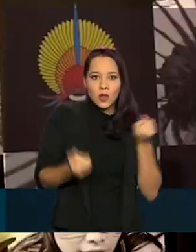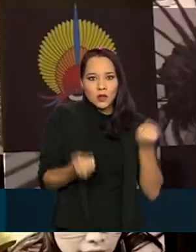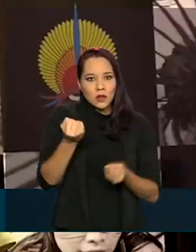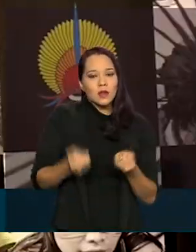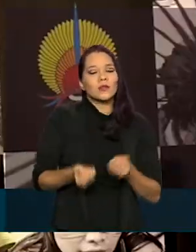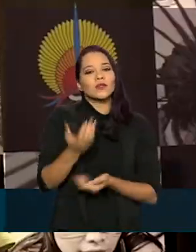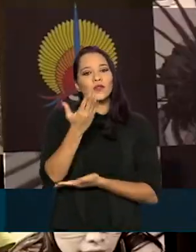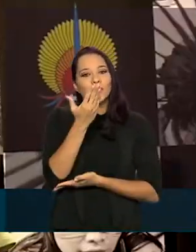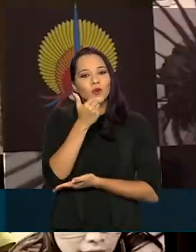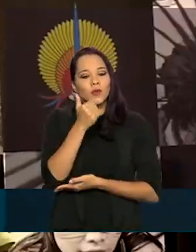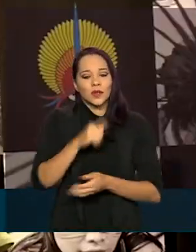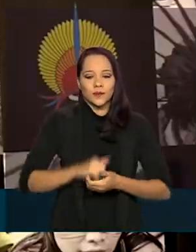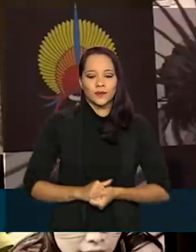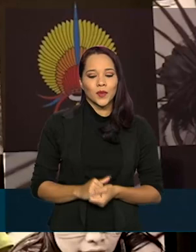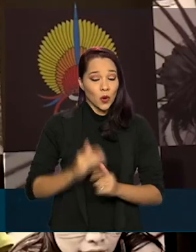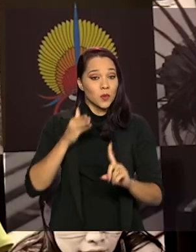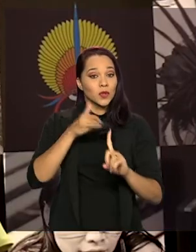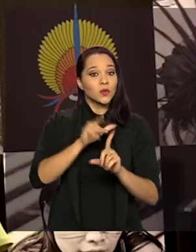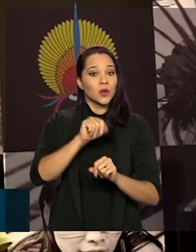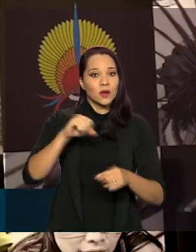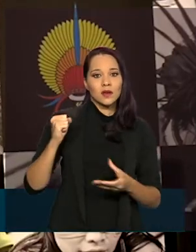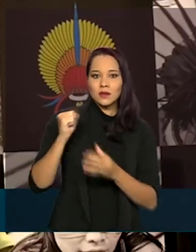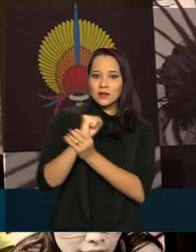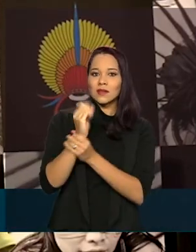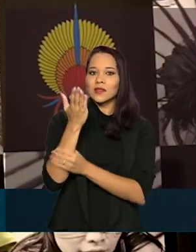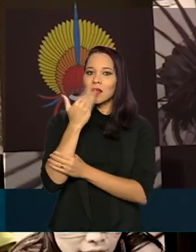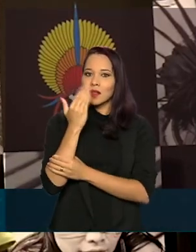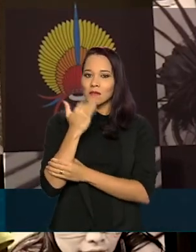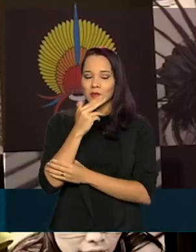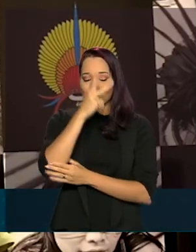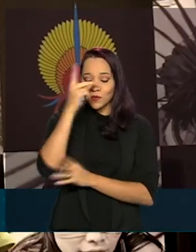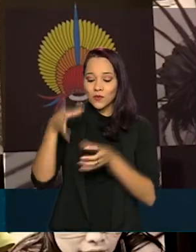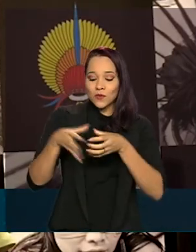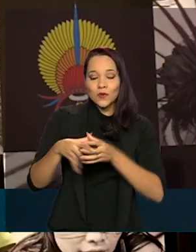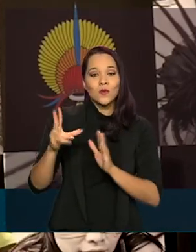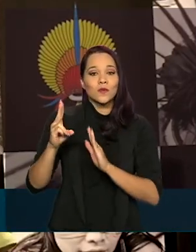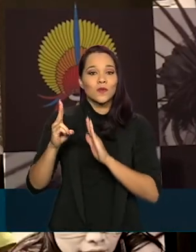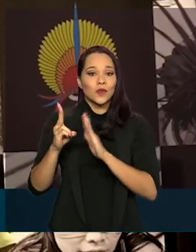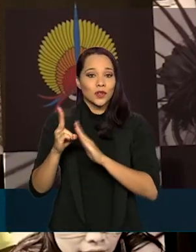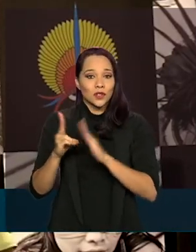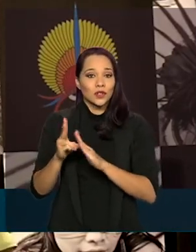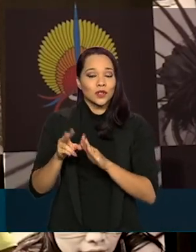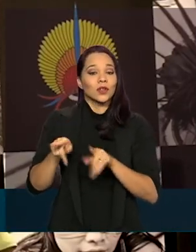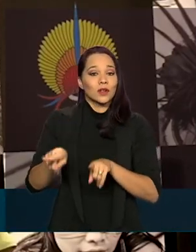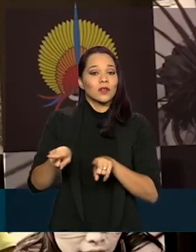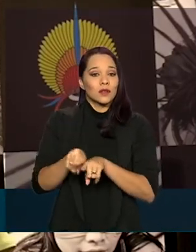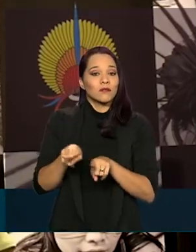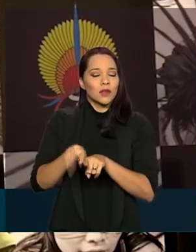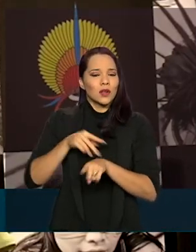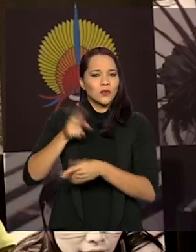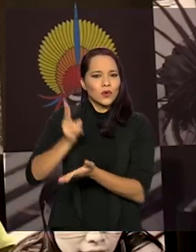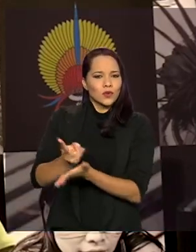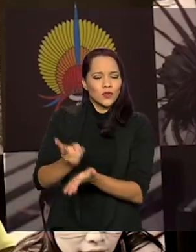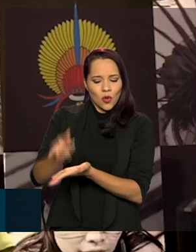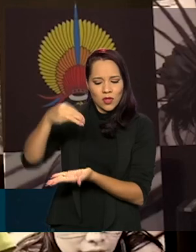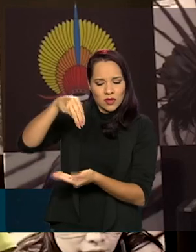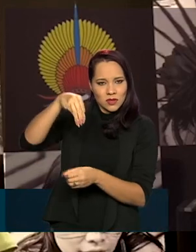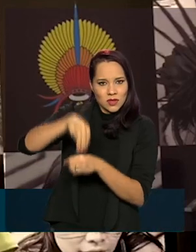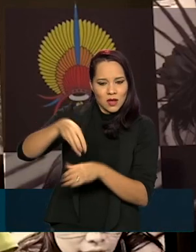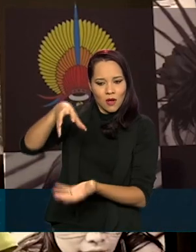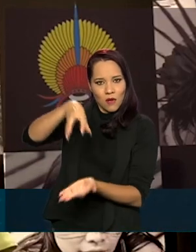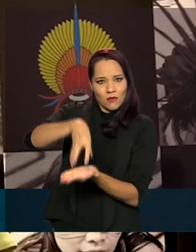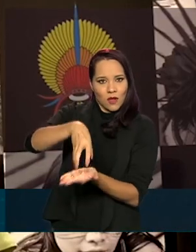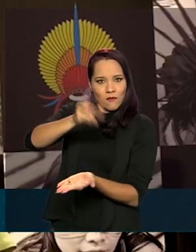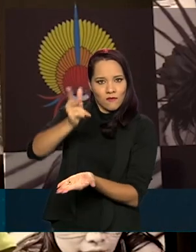O objetivo é garantir a segurança alimentar dos indígenas e colaborar para que eles permaneçam nas aldeias, minimizando